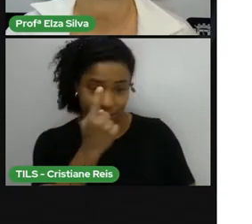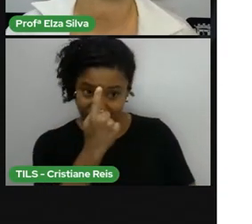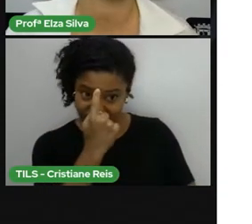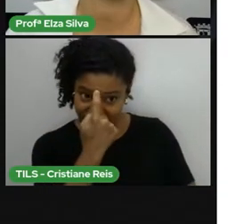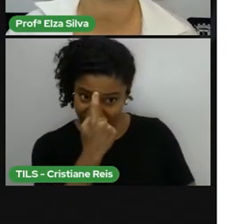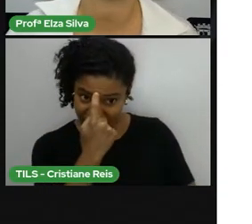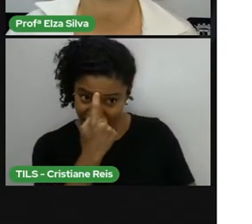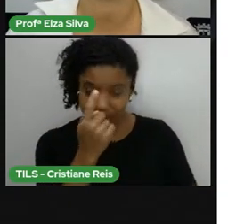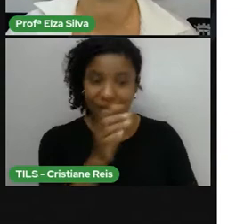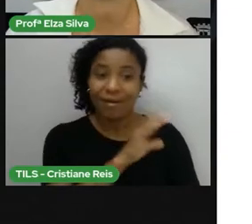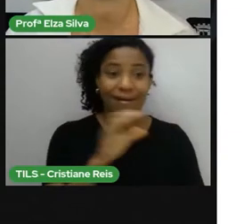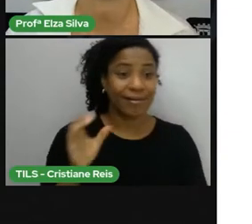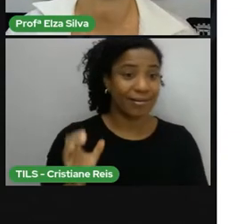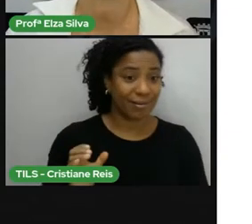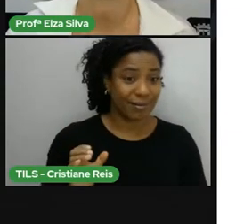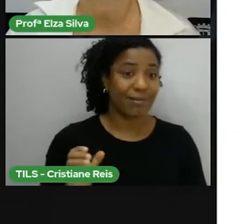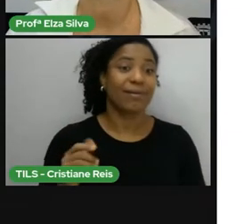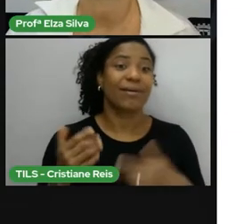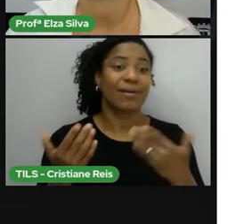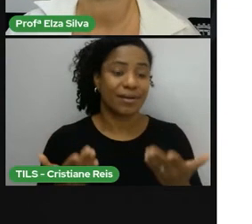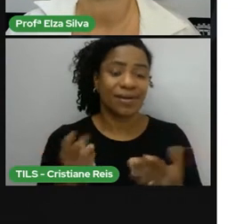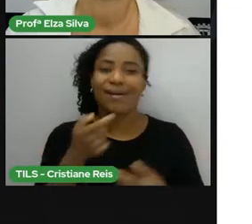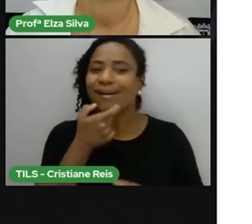Que são países Que falam inglês